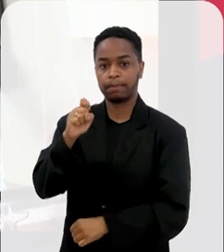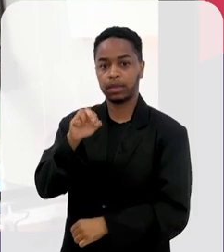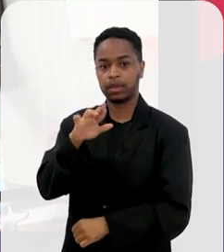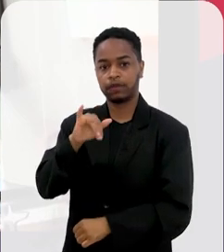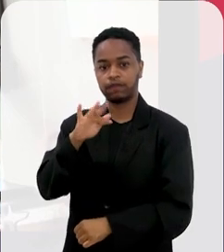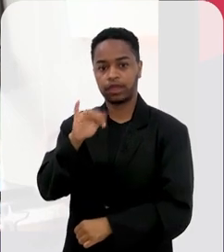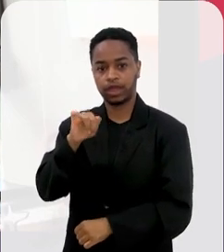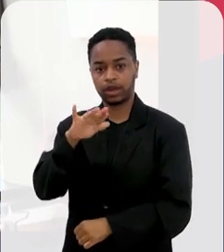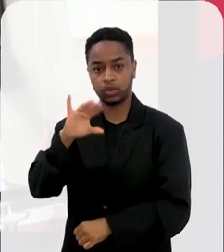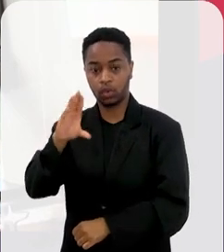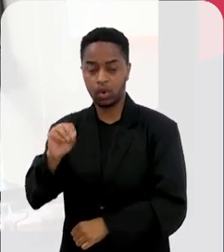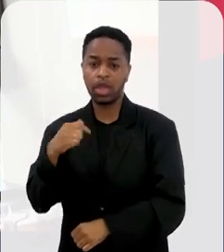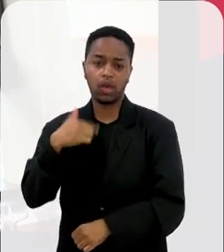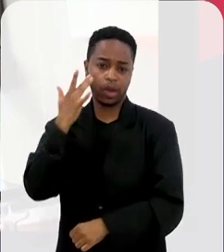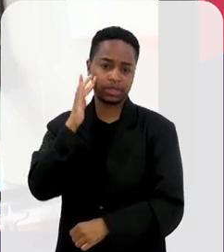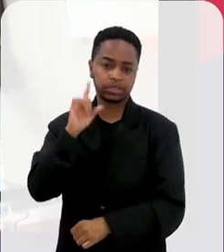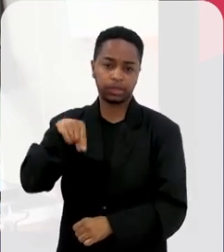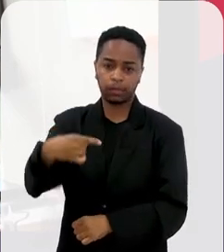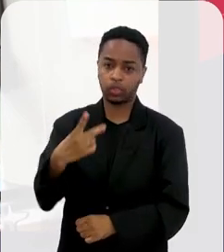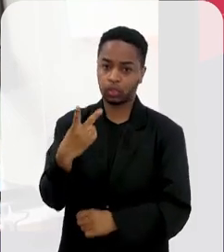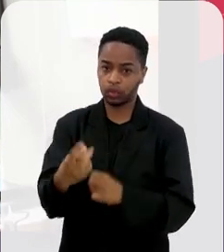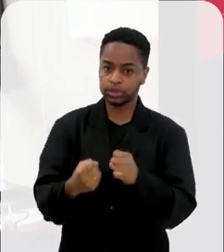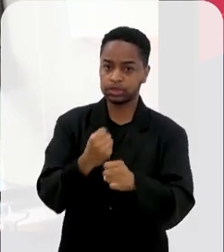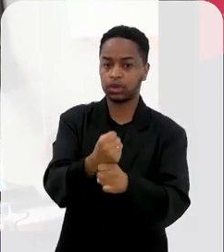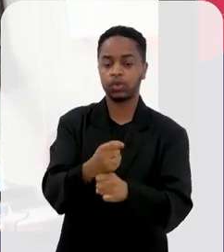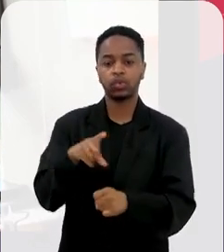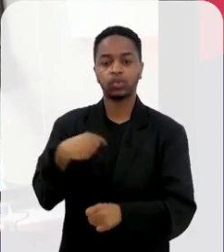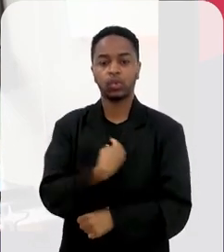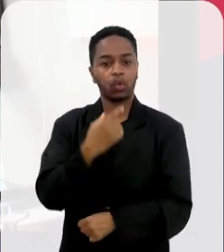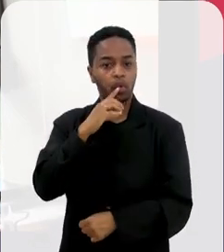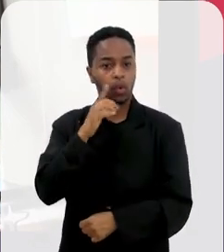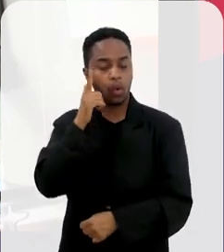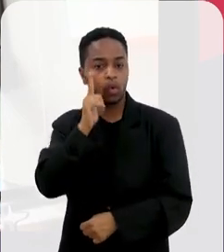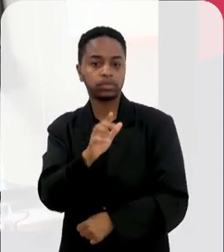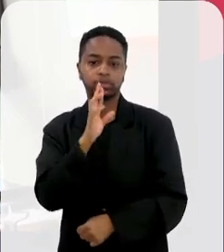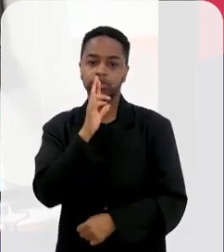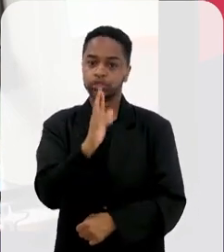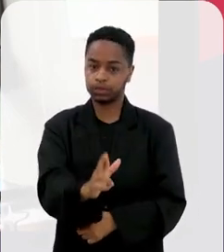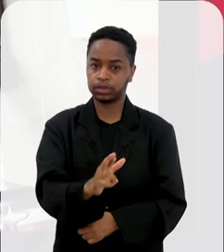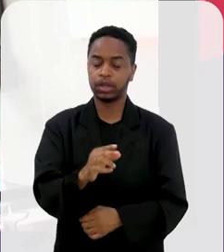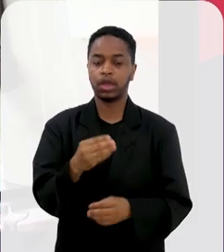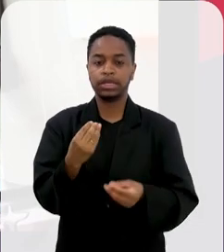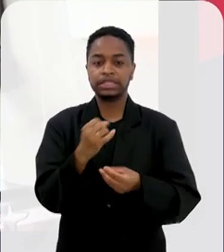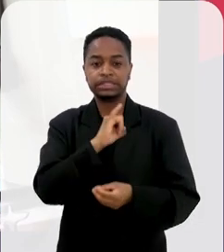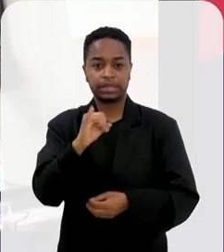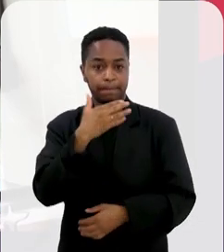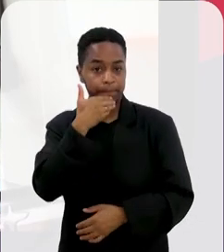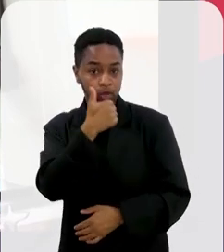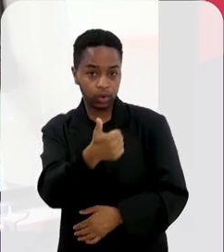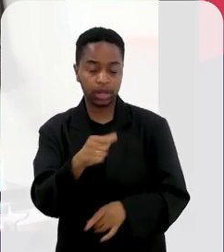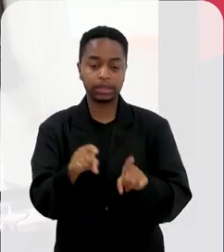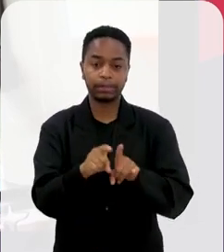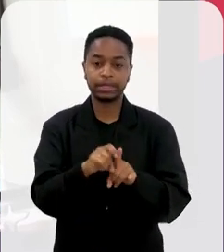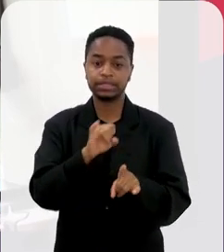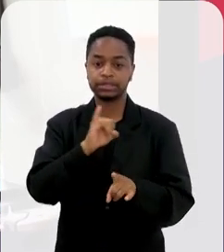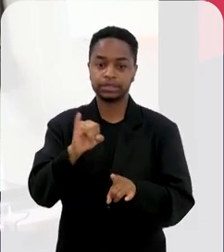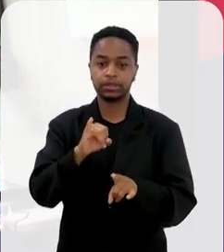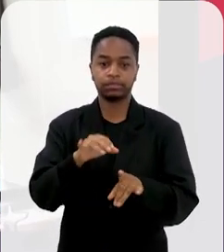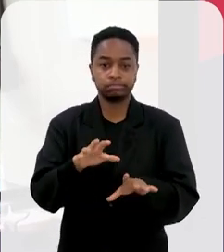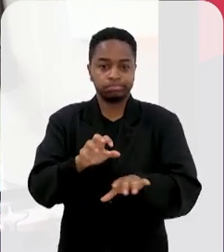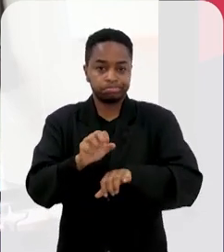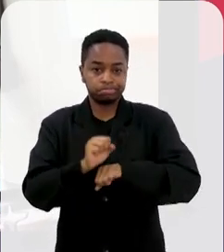Então, acho que daqui a uns dois anos a gente consegue responder o tipo de paciente vai melhorar e se as